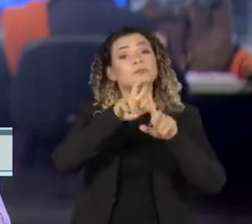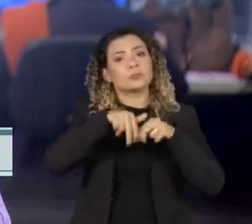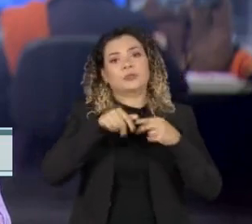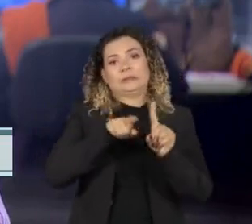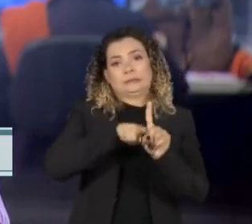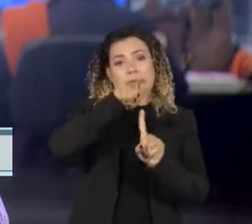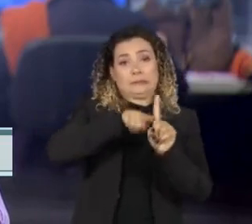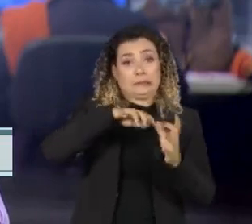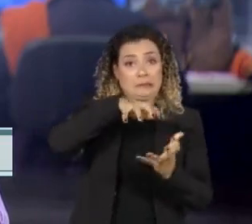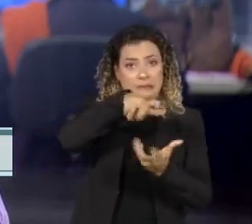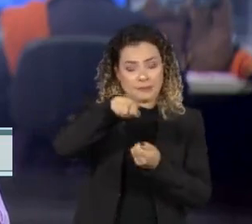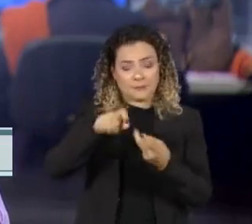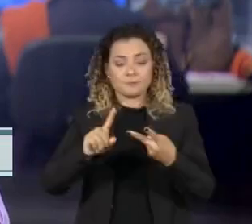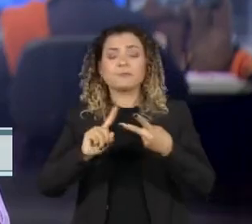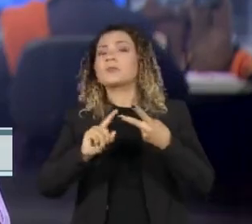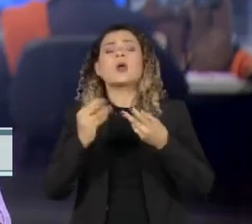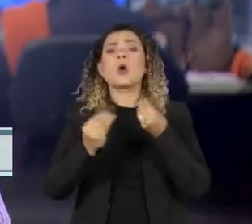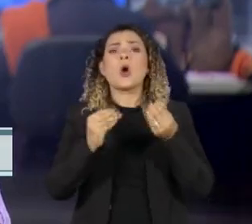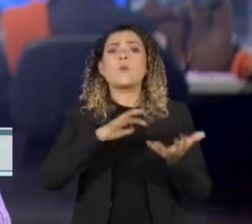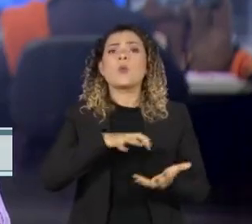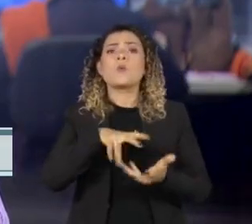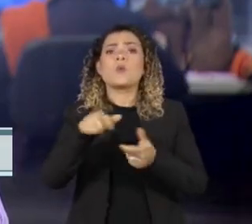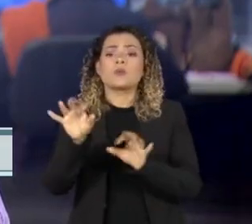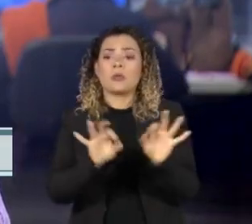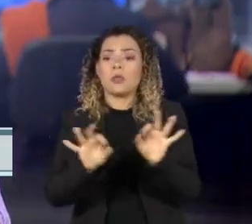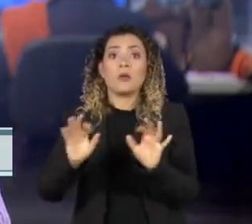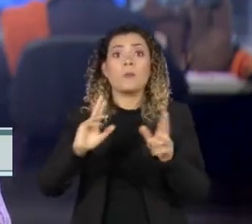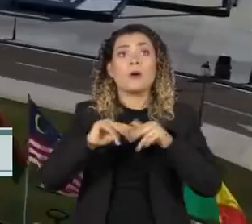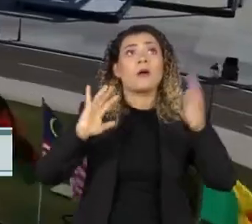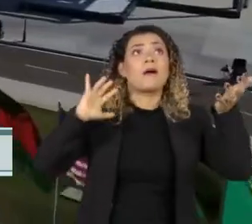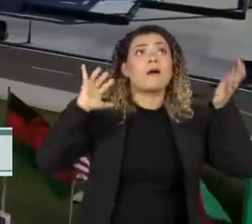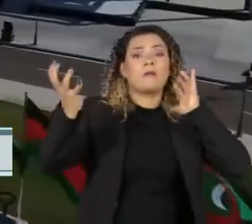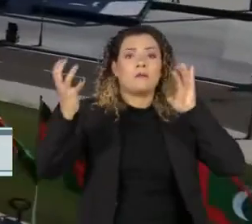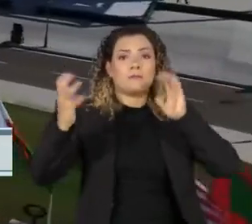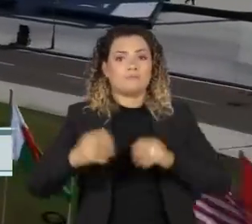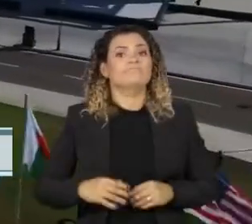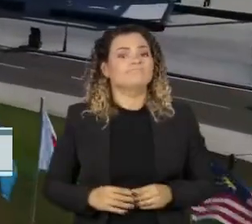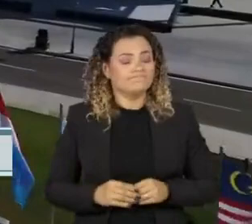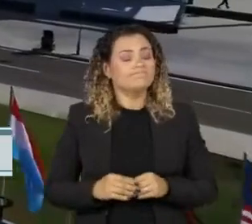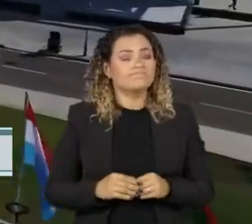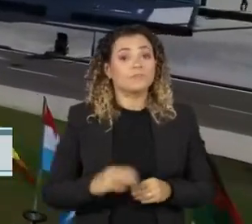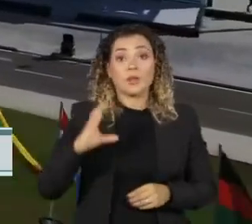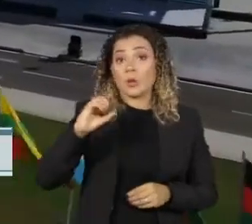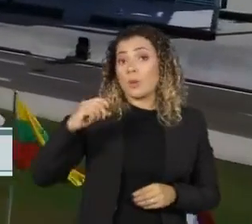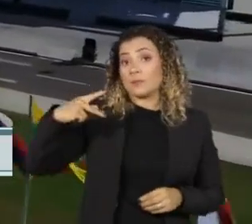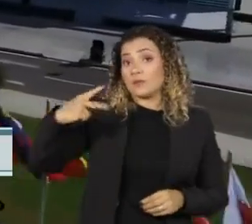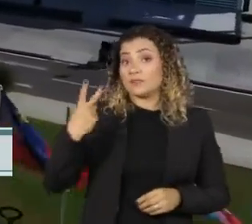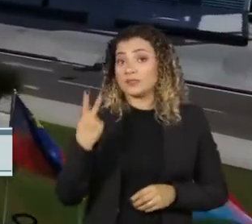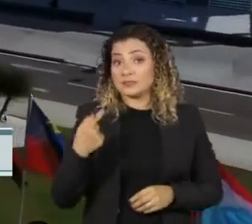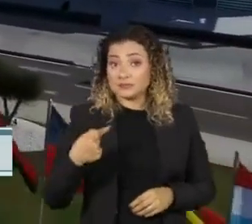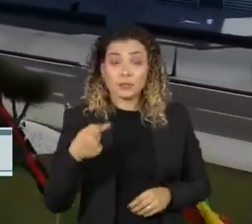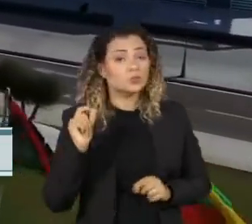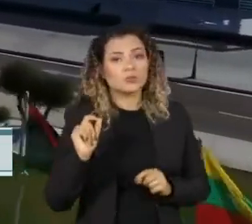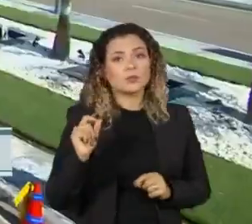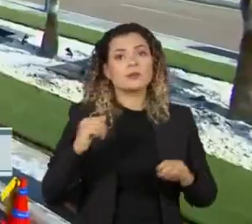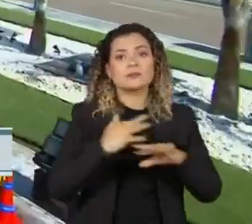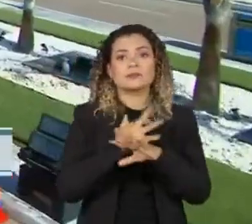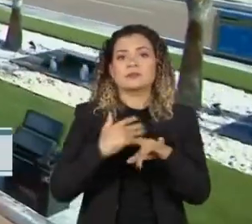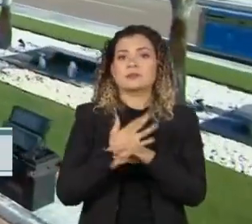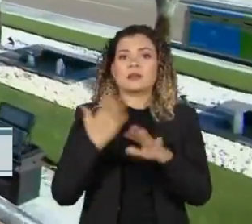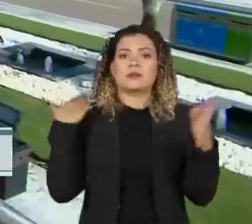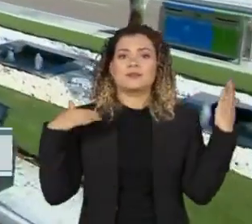da terra, e como o mundo deve se preparar para a mudança climática. A COP27 é realizada na cidade